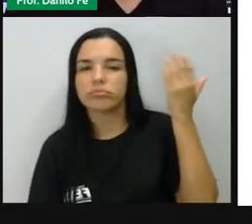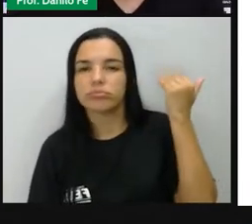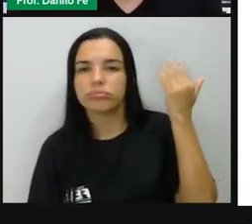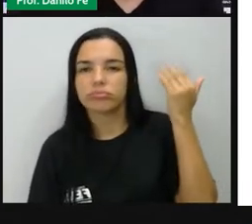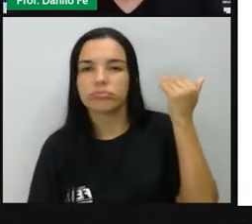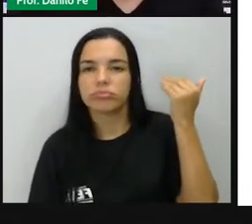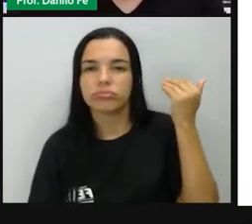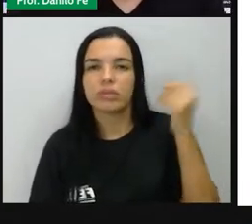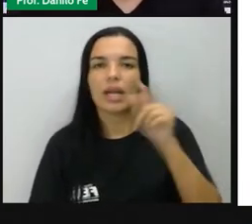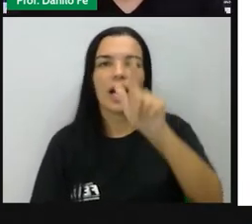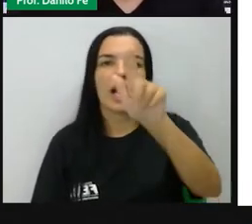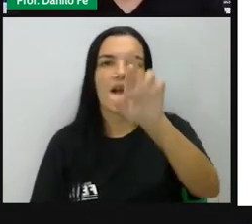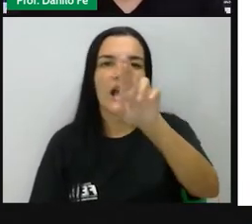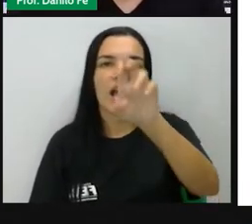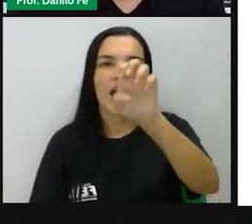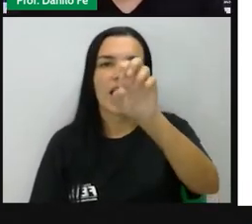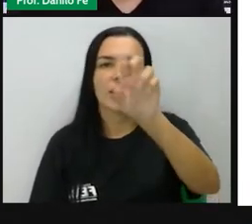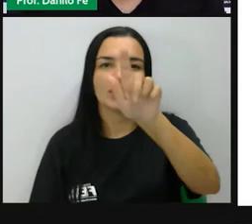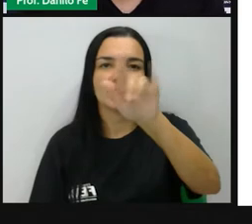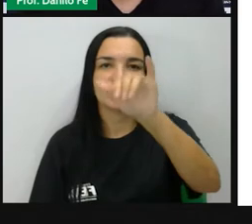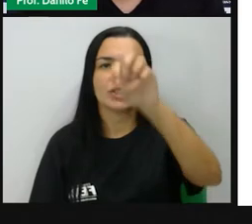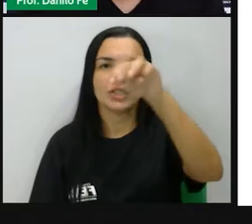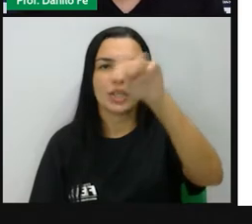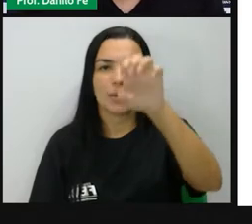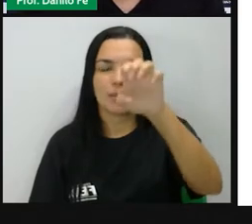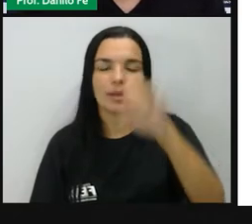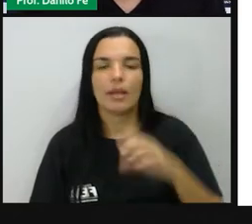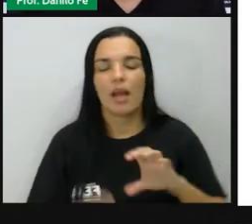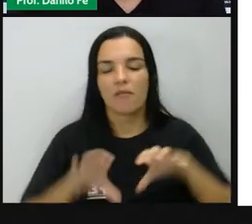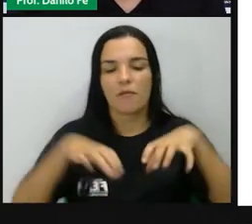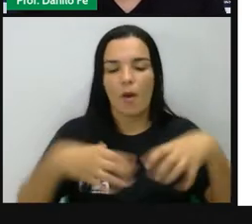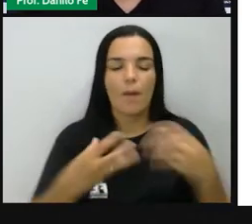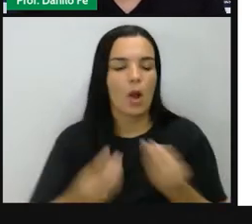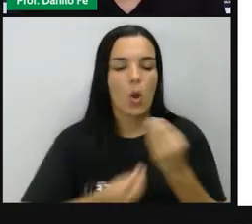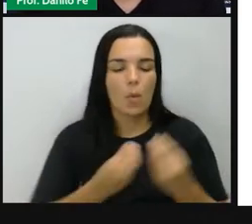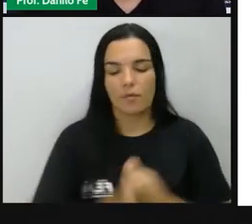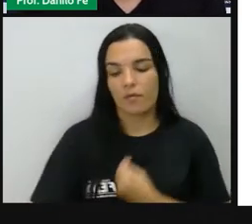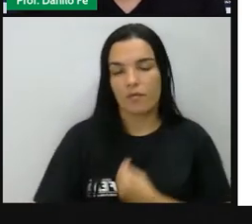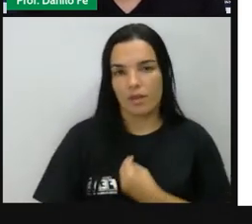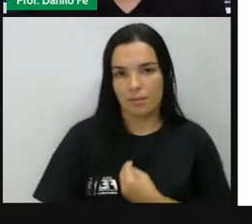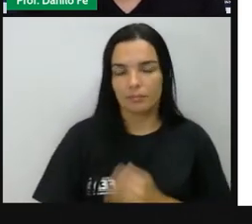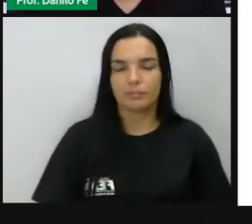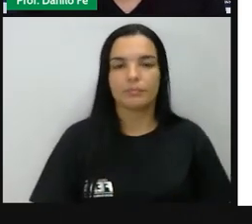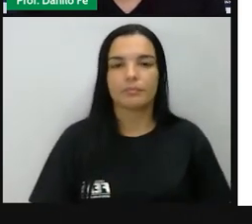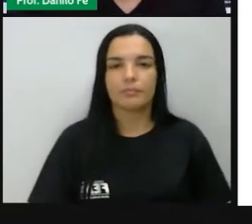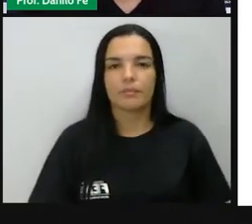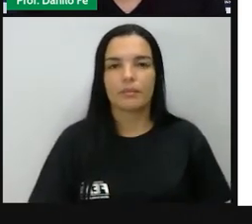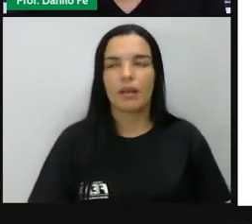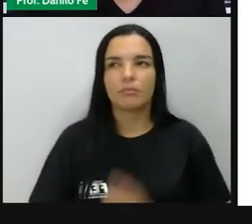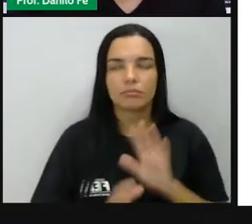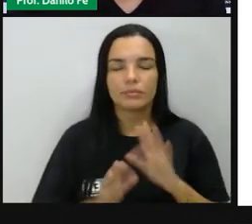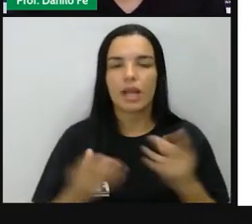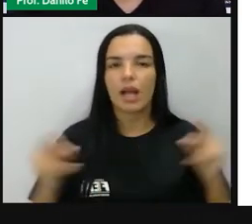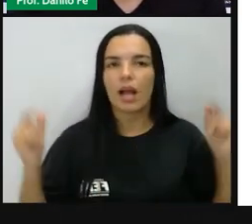Havia uma divisão da sociedade em três estamentos,